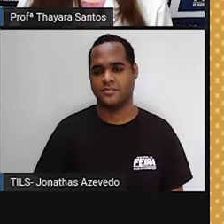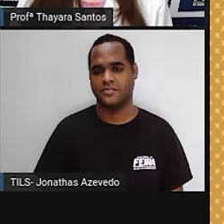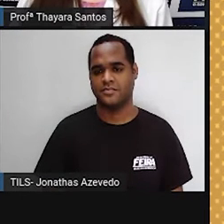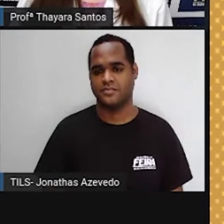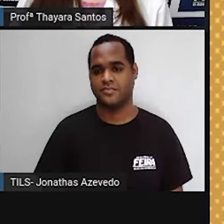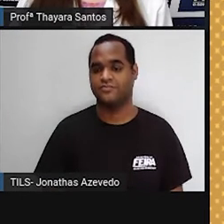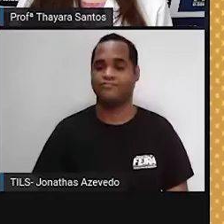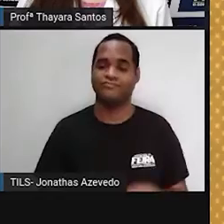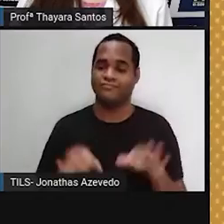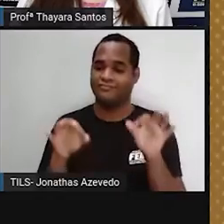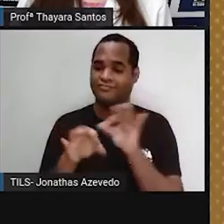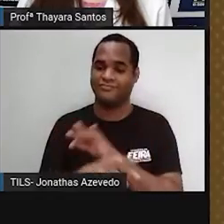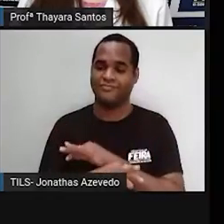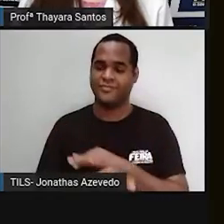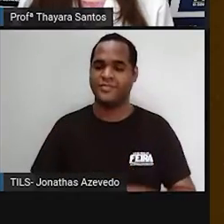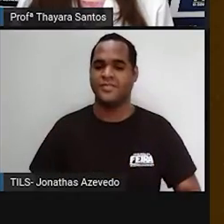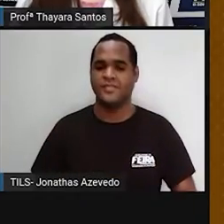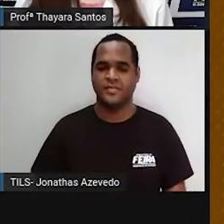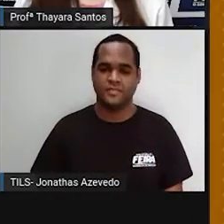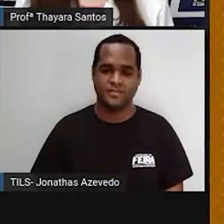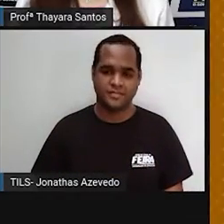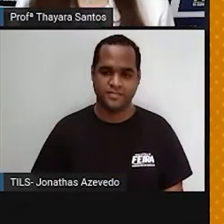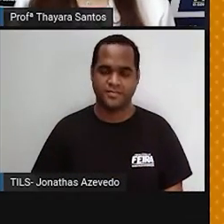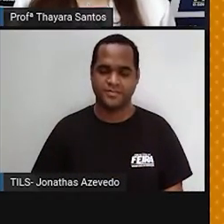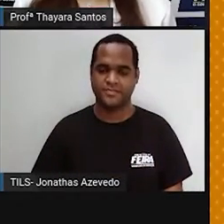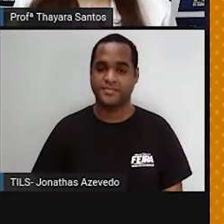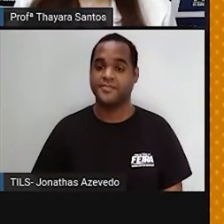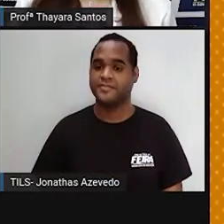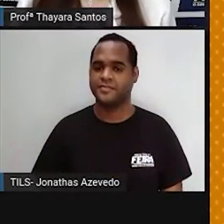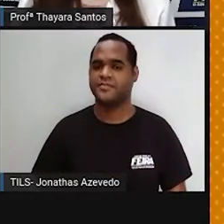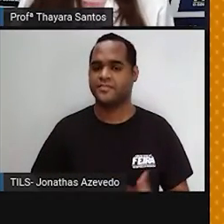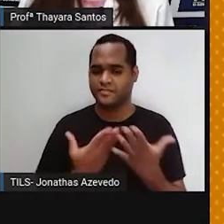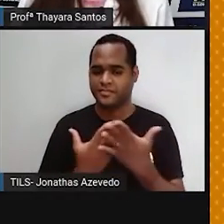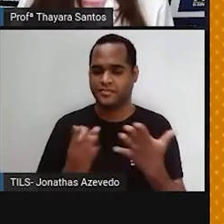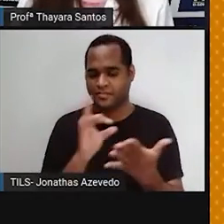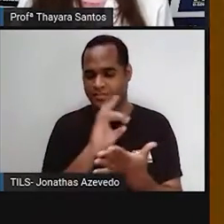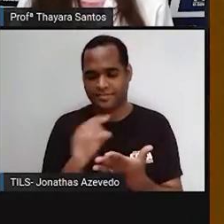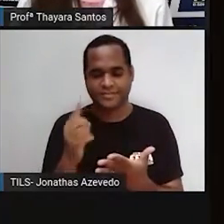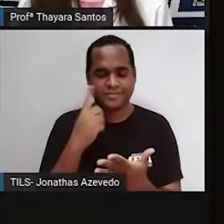Acabou o tempo. Agora, vamos lá para a correção.